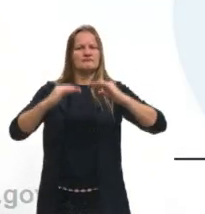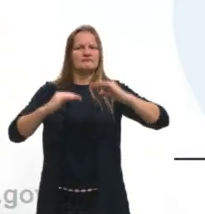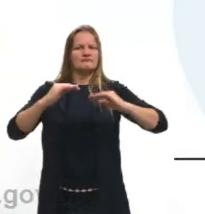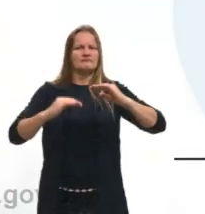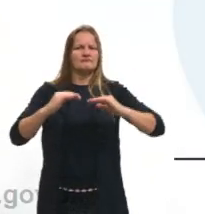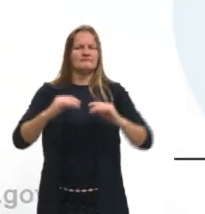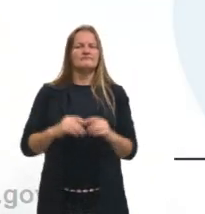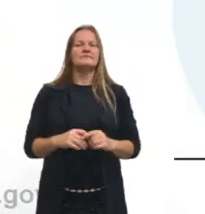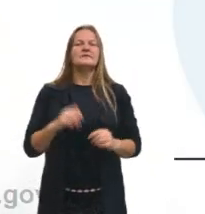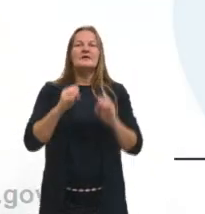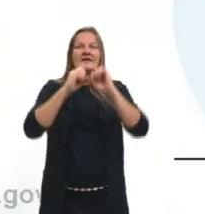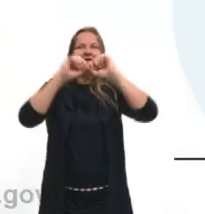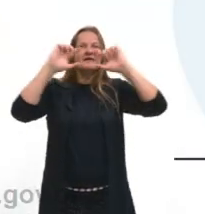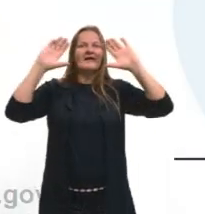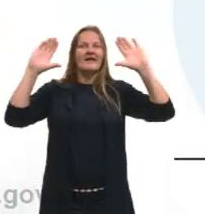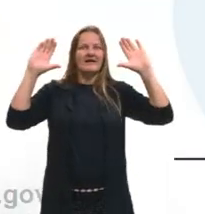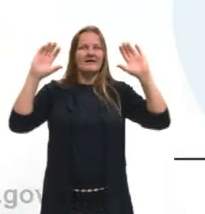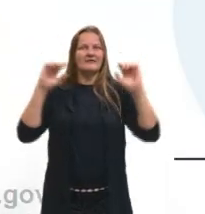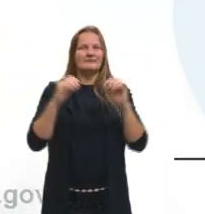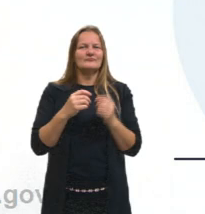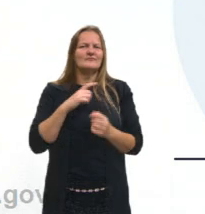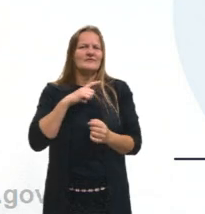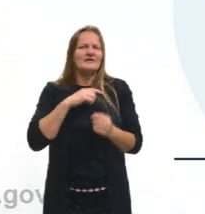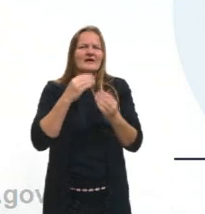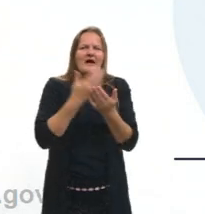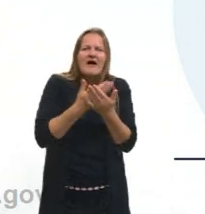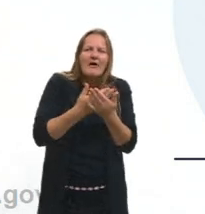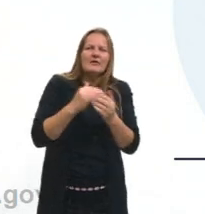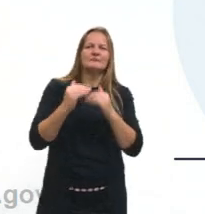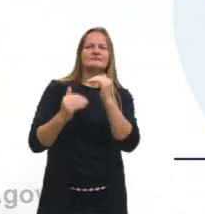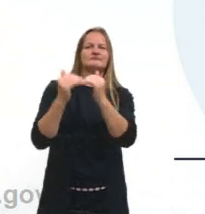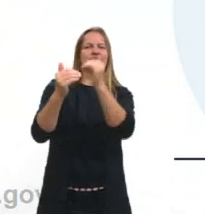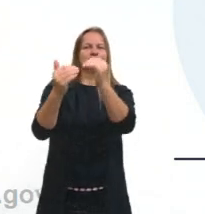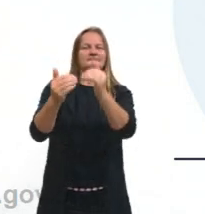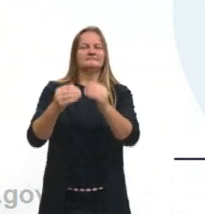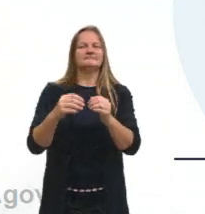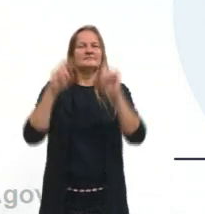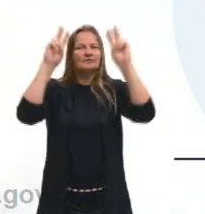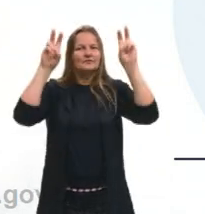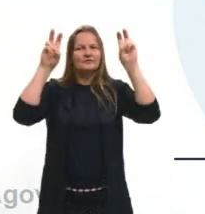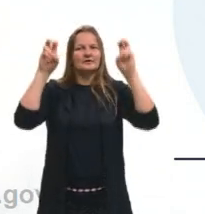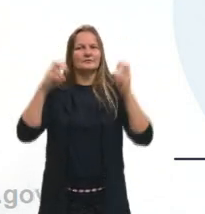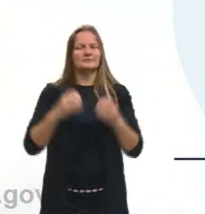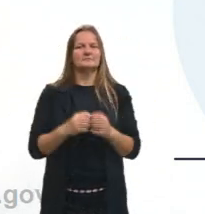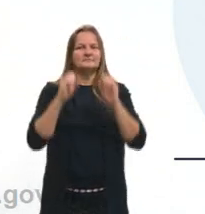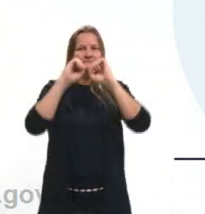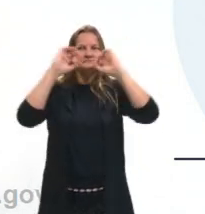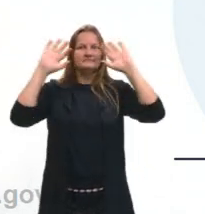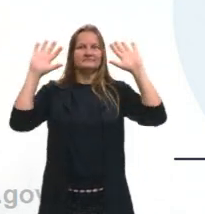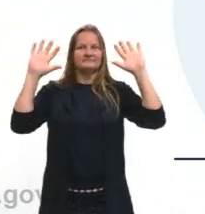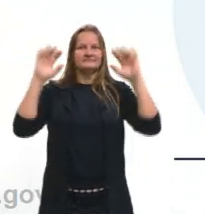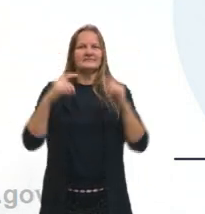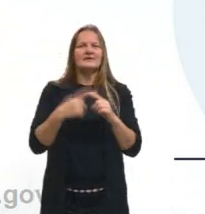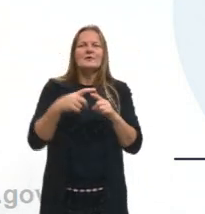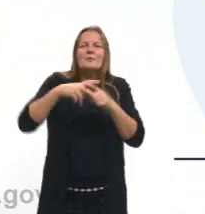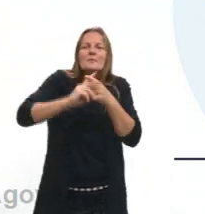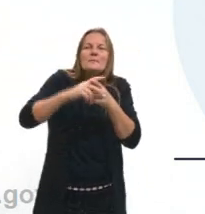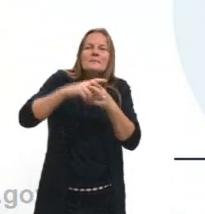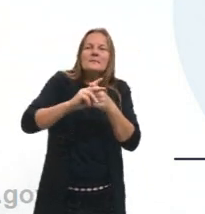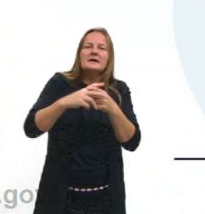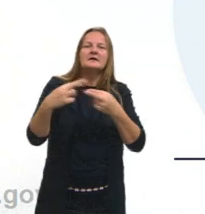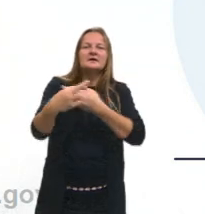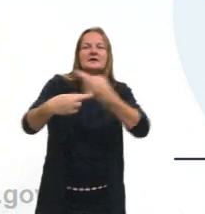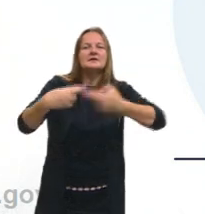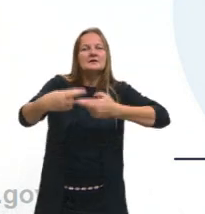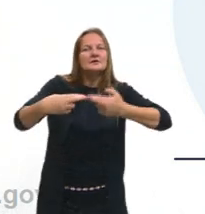então vai ficar mais claro conforme for passando as nossas aulas, esse assunto. Certo? Então, mecânicas sempre relacionem a